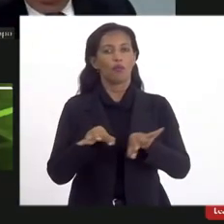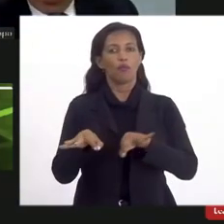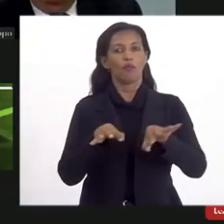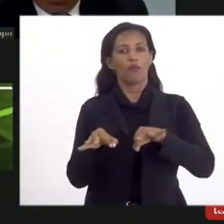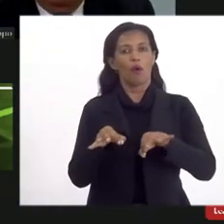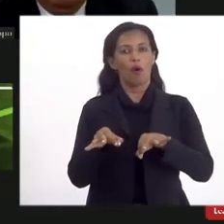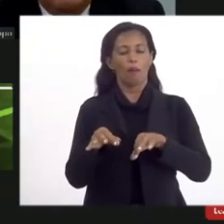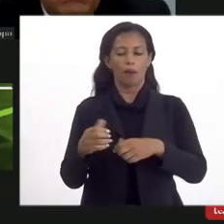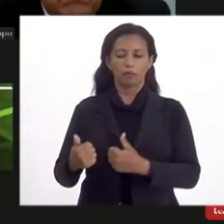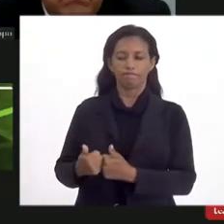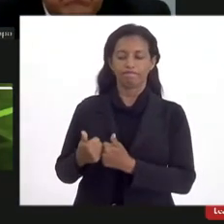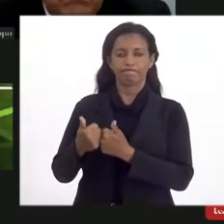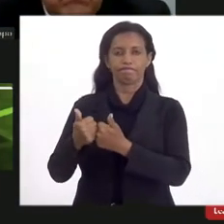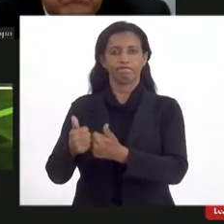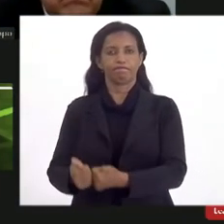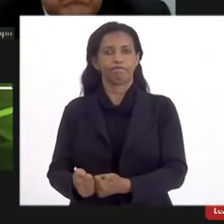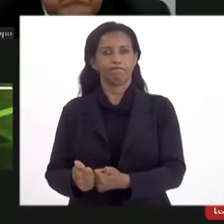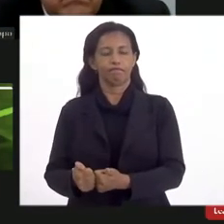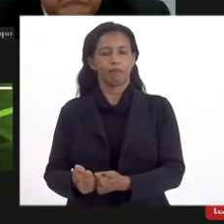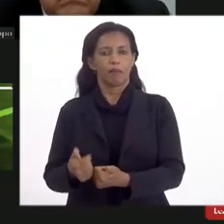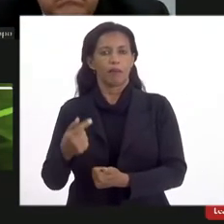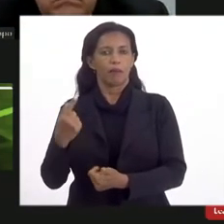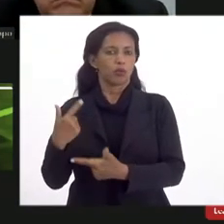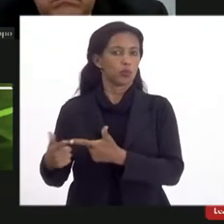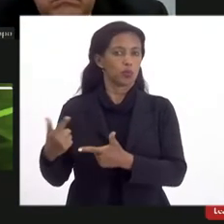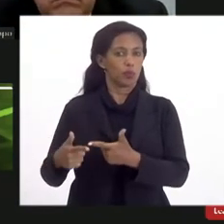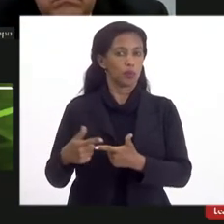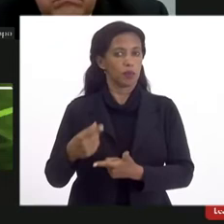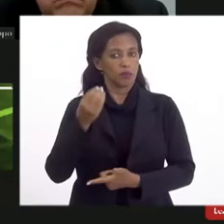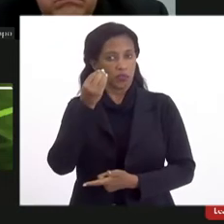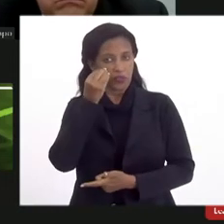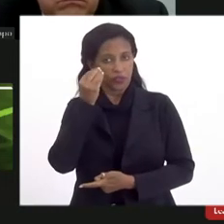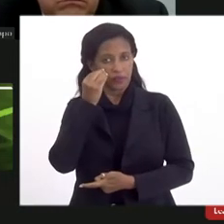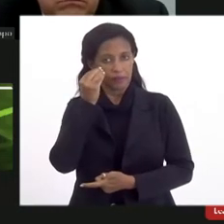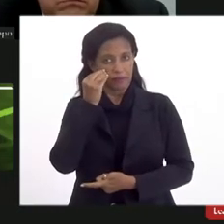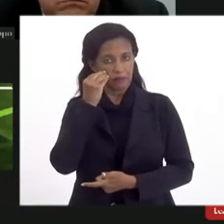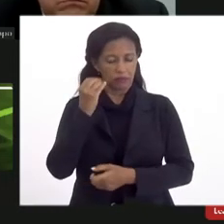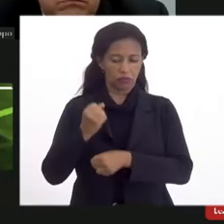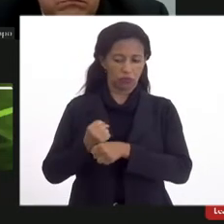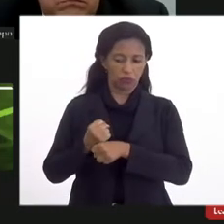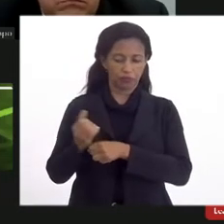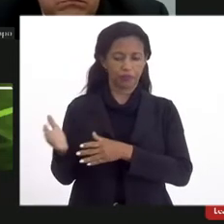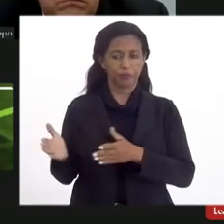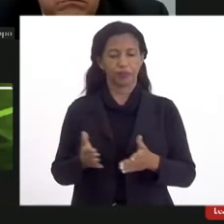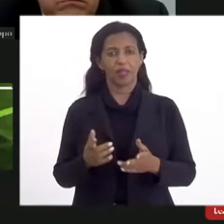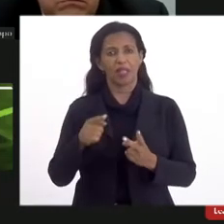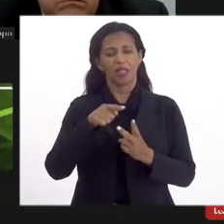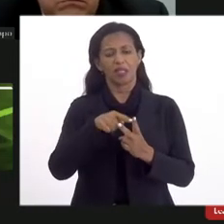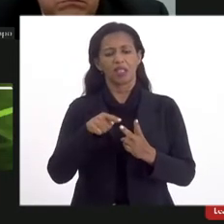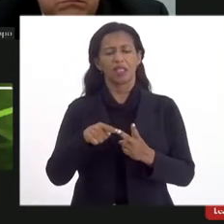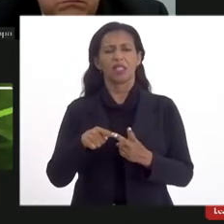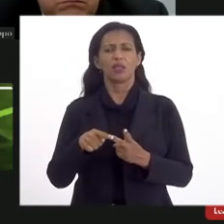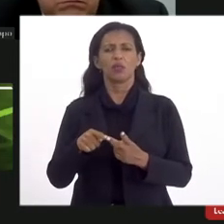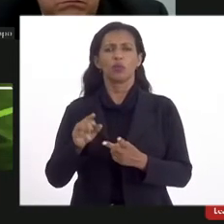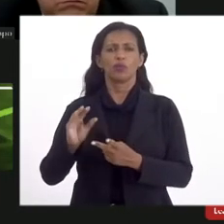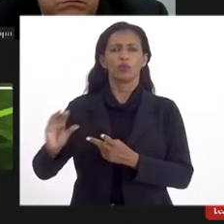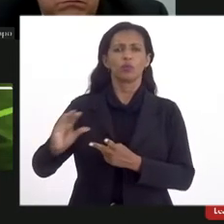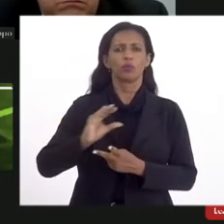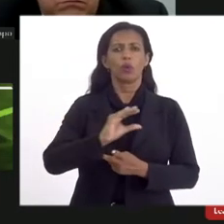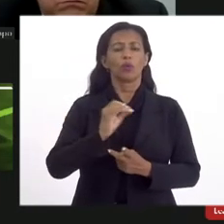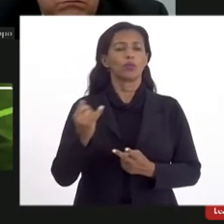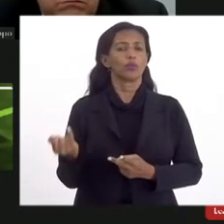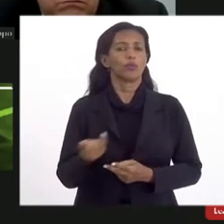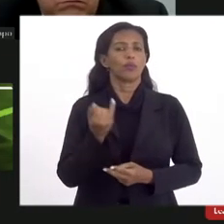austeridade que nós temos vivenciado nos últimos anos então em resumo existem duas contribuições fundamentais da